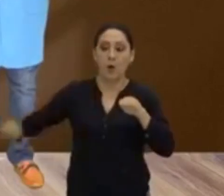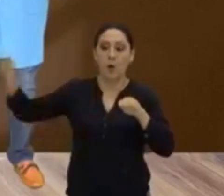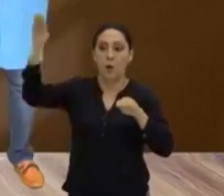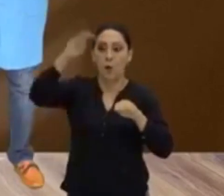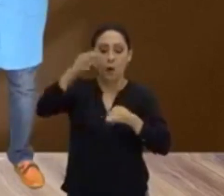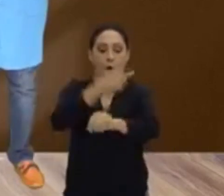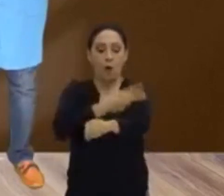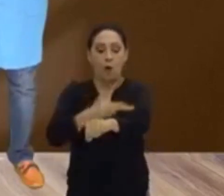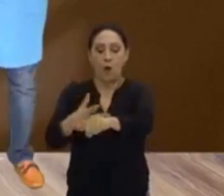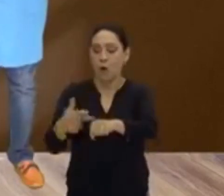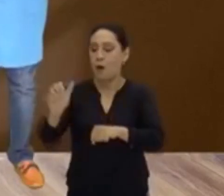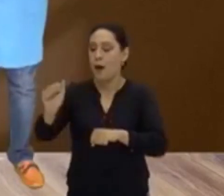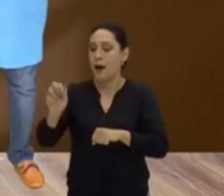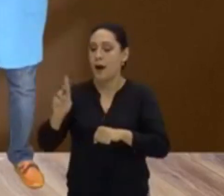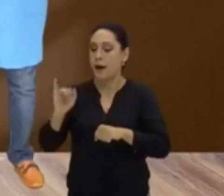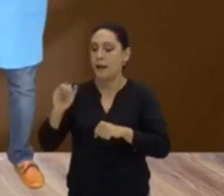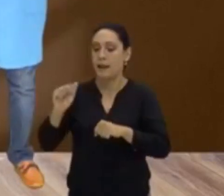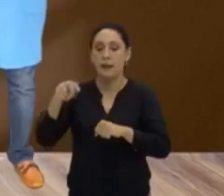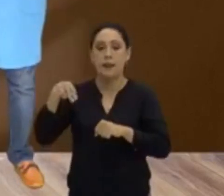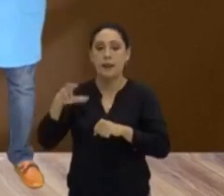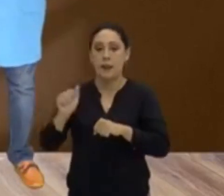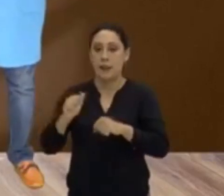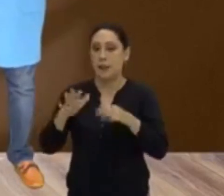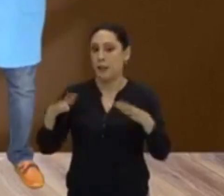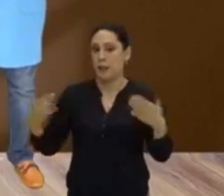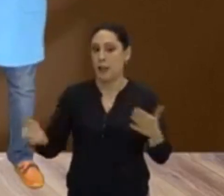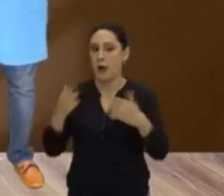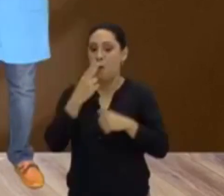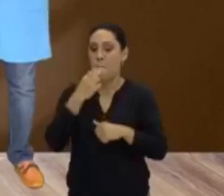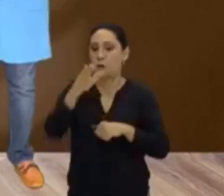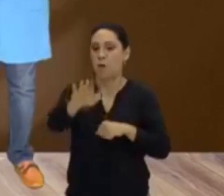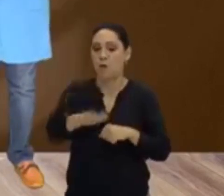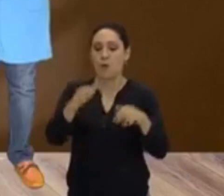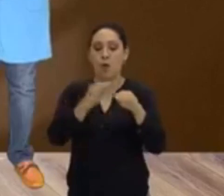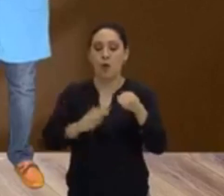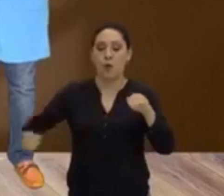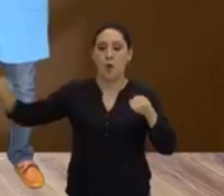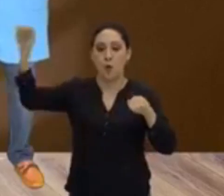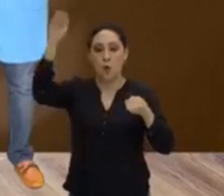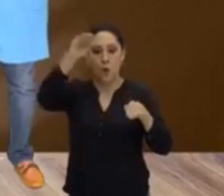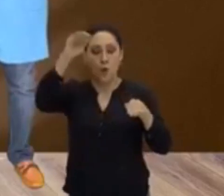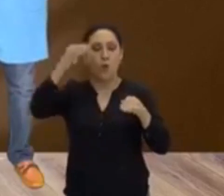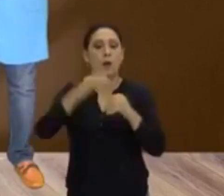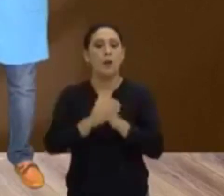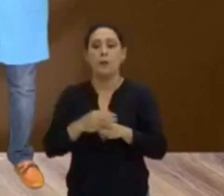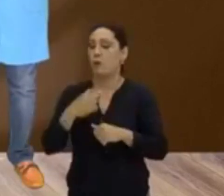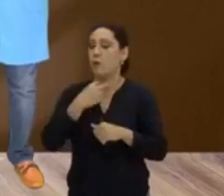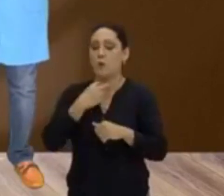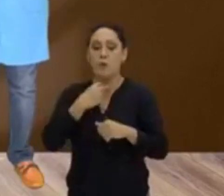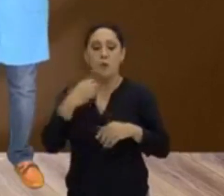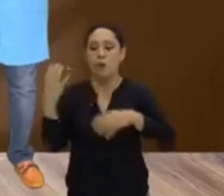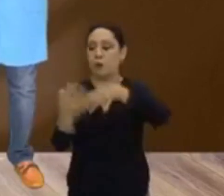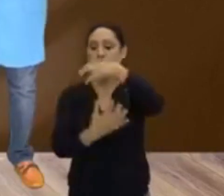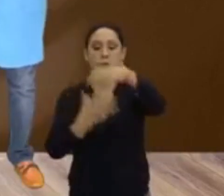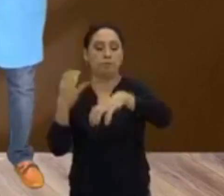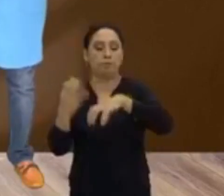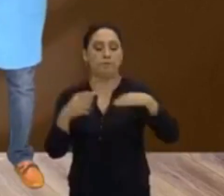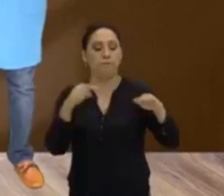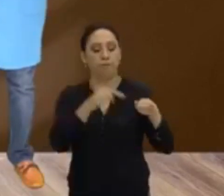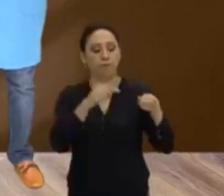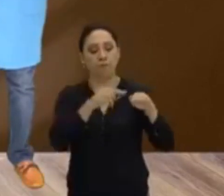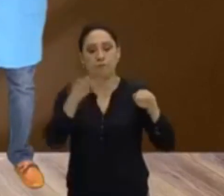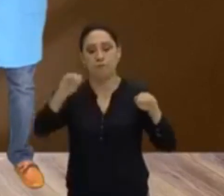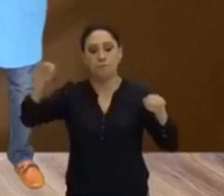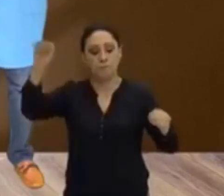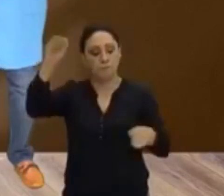raça ariana. Então, para o Hitler, os arianos eram superiores. Eles não poderiam se misturar com uma raça